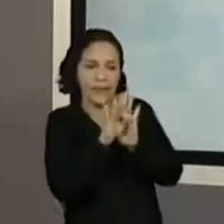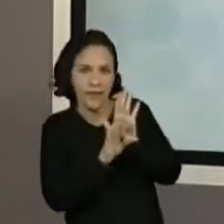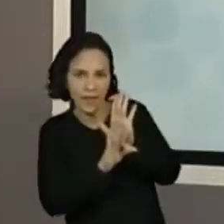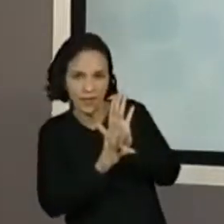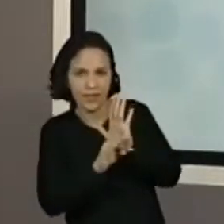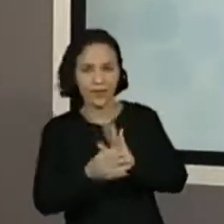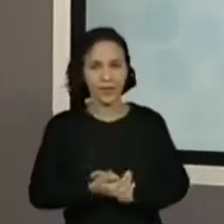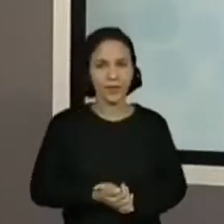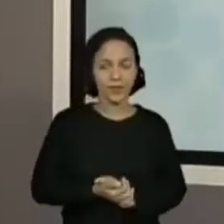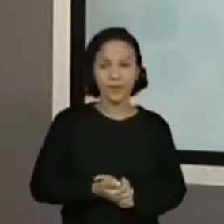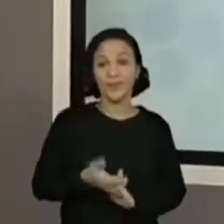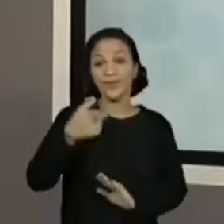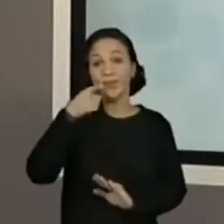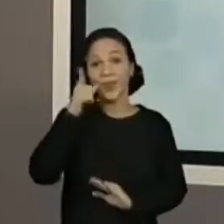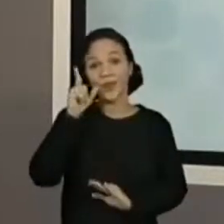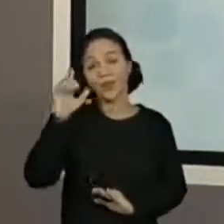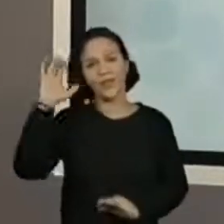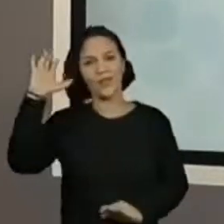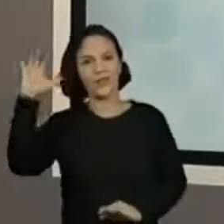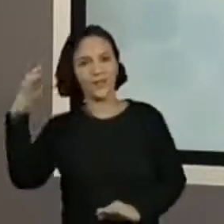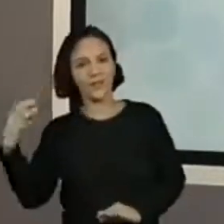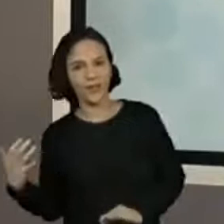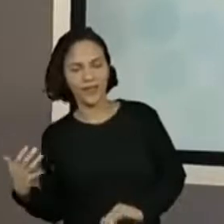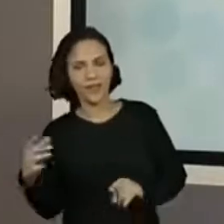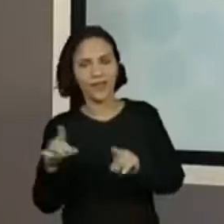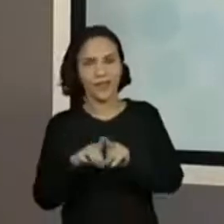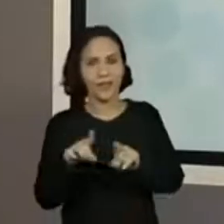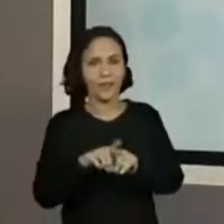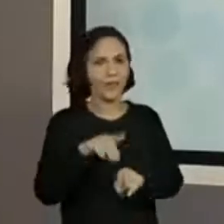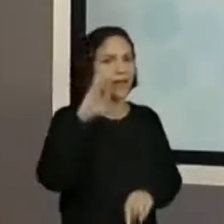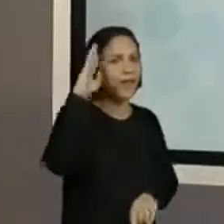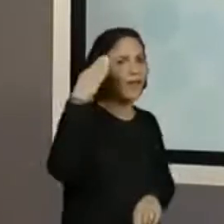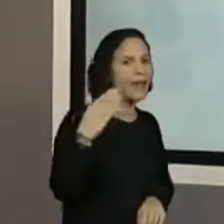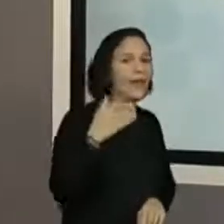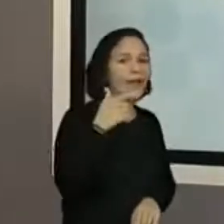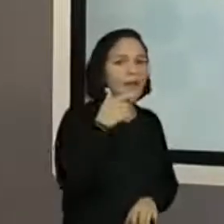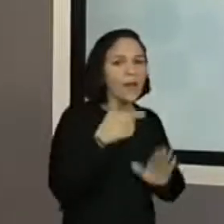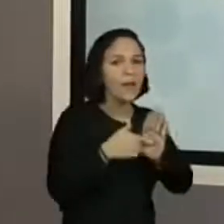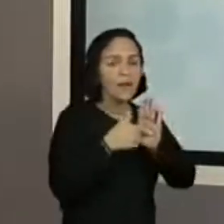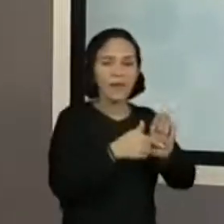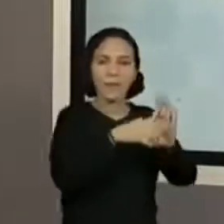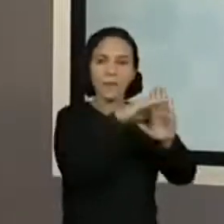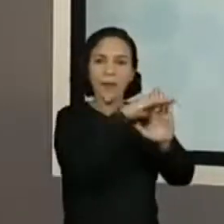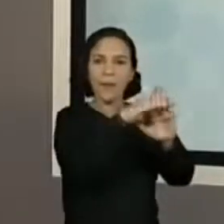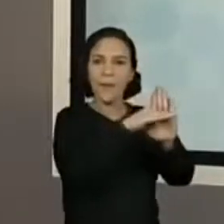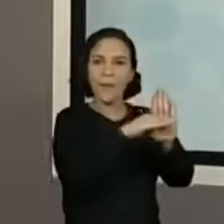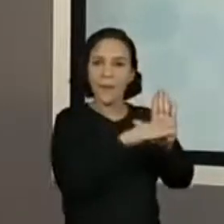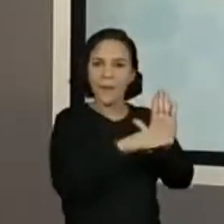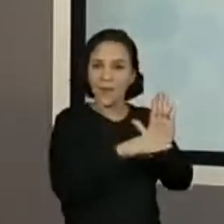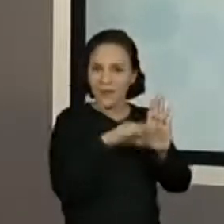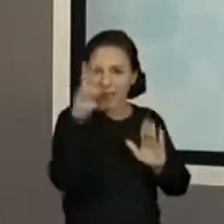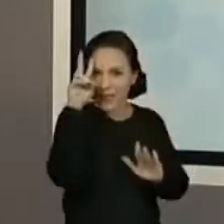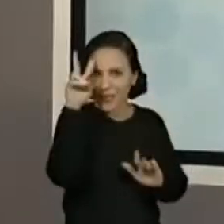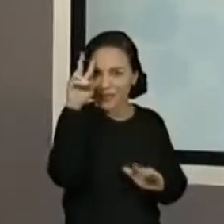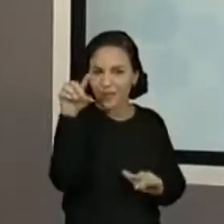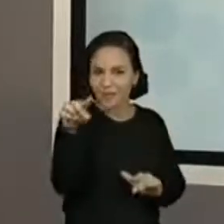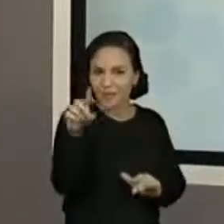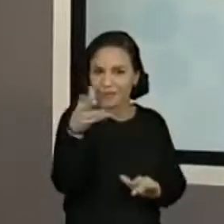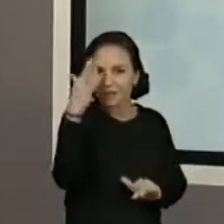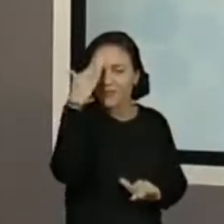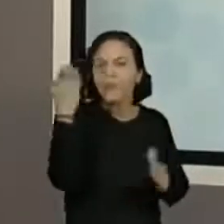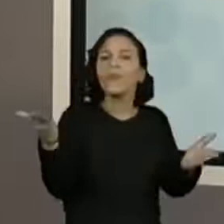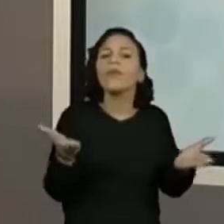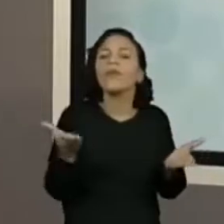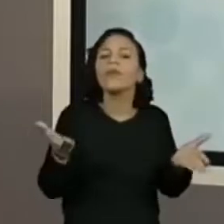Kelly junto com a professora Vivi apresentou uma lista. Qual será o texto de hoje? Será que vocês já sabem? Então o nosso agradecimento